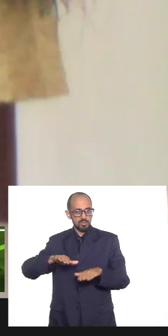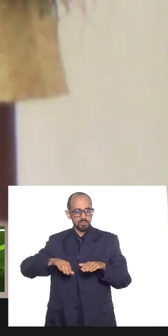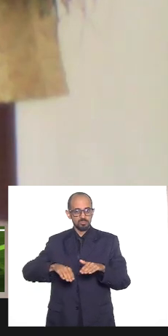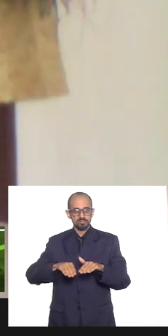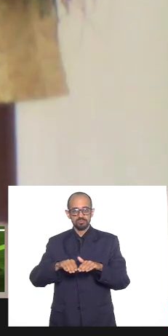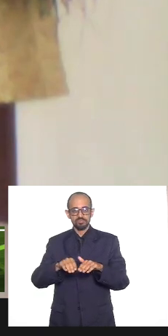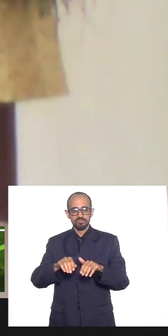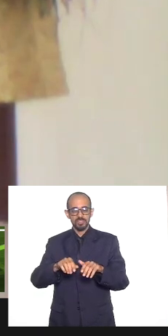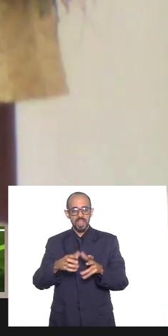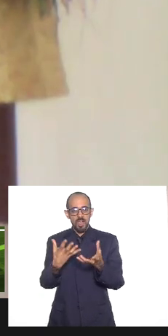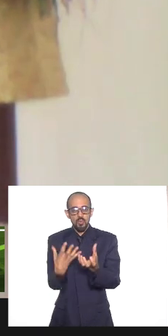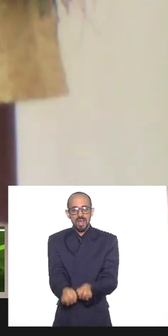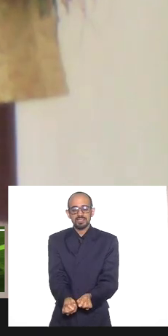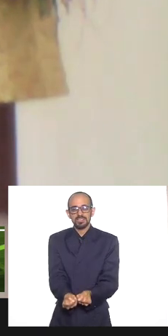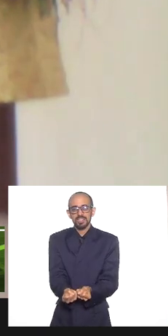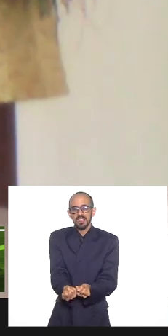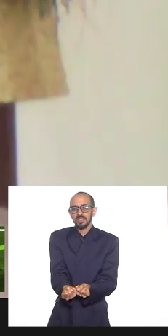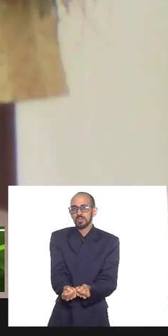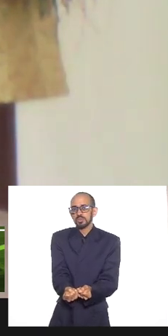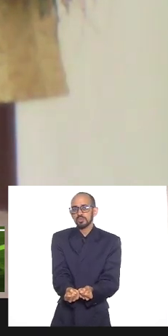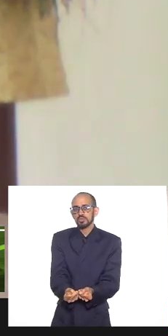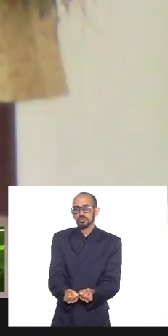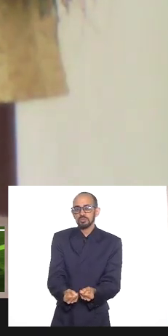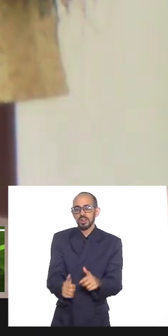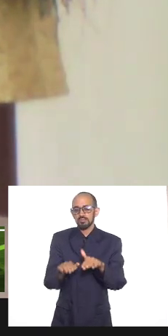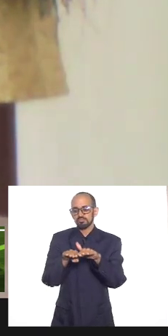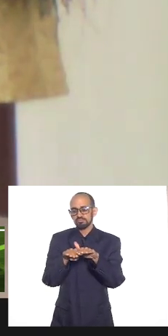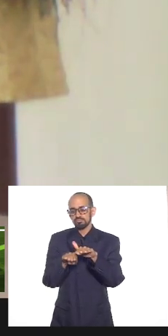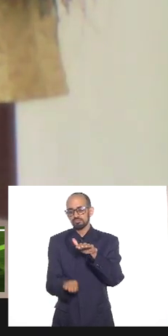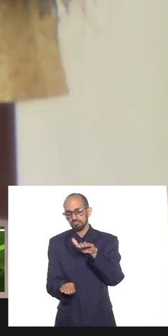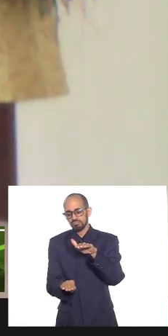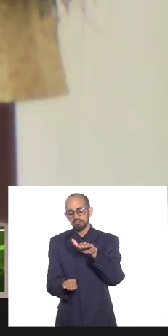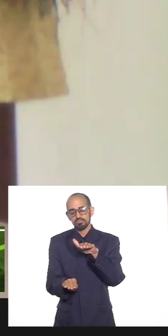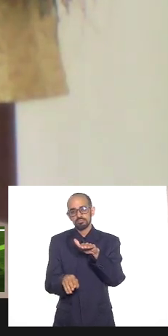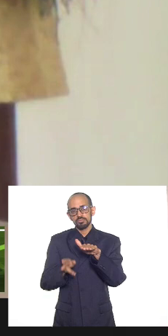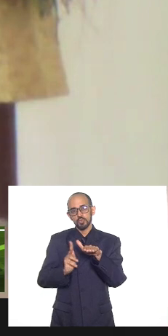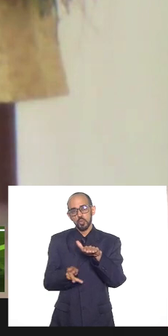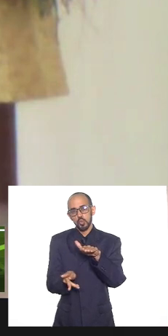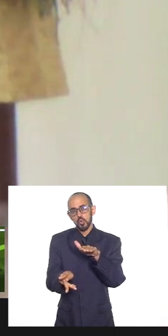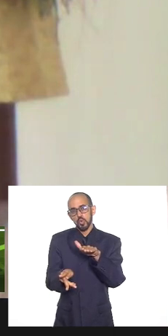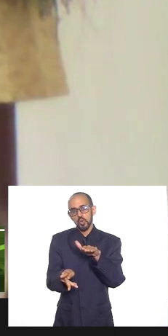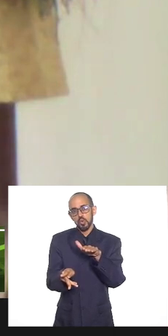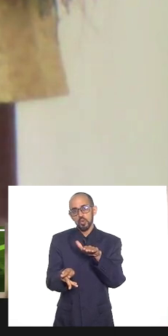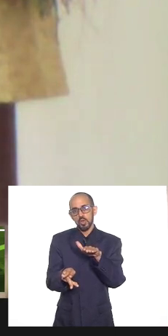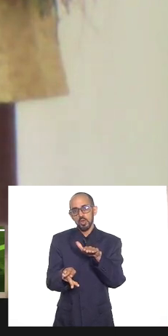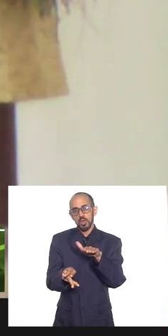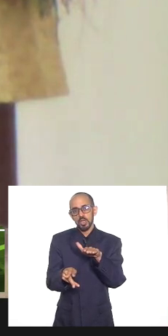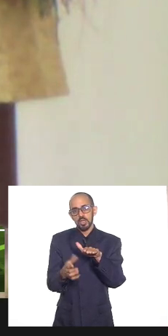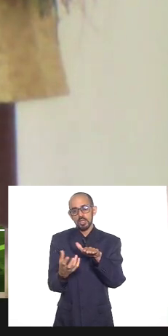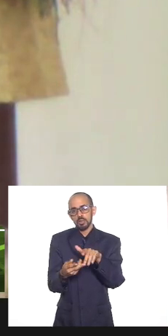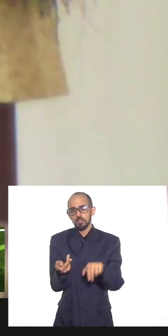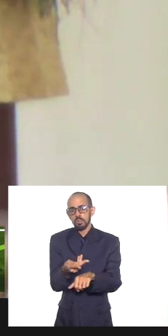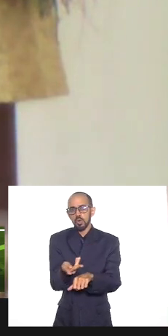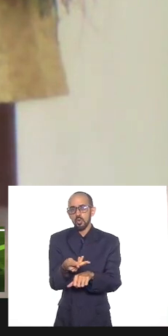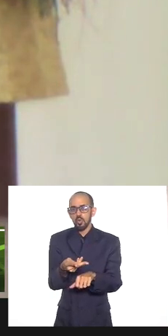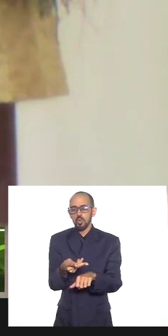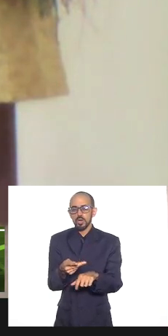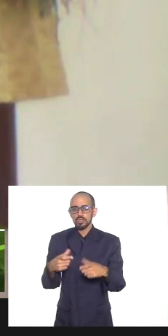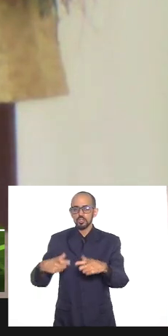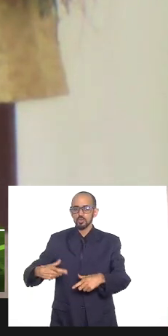existencial e que encontra responsabilização pelo seu lugar subalterno,